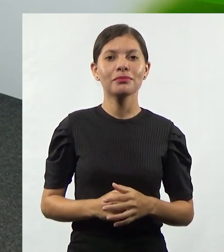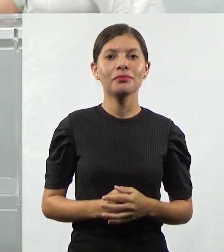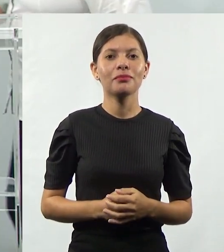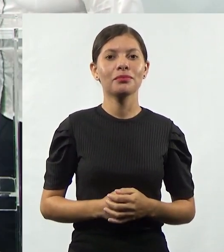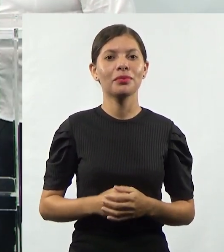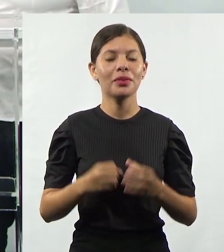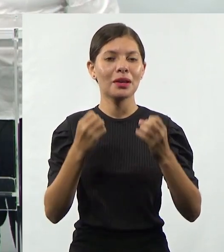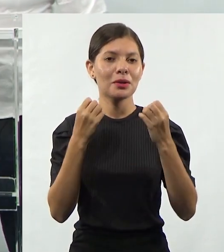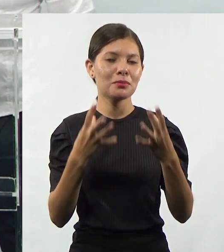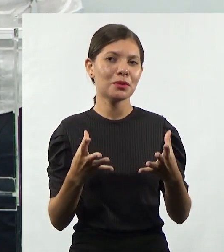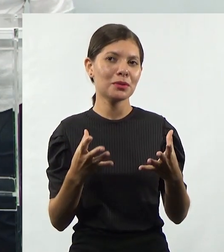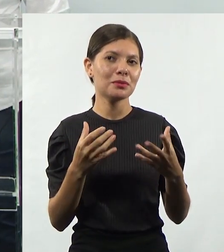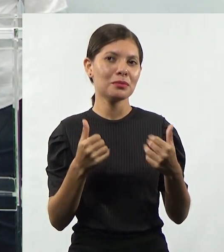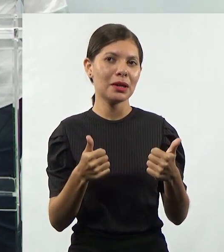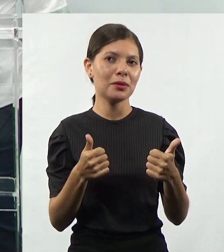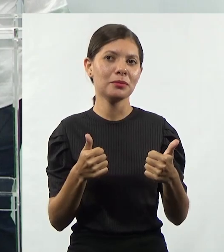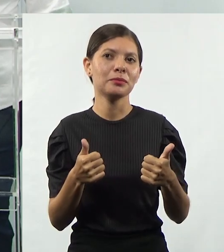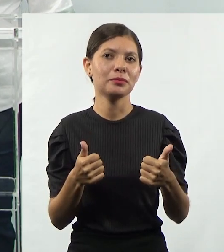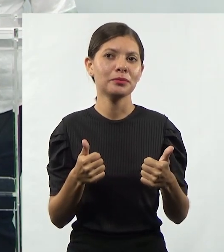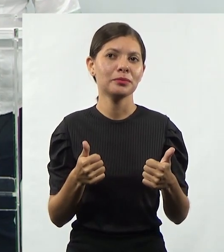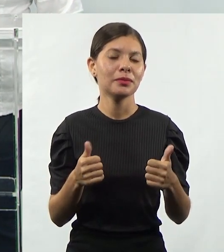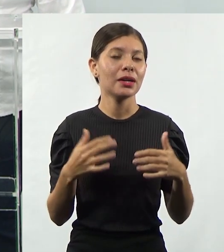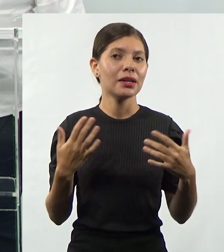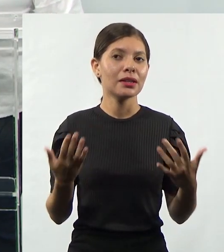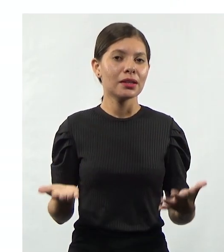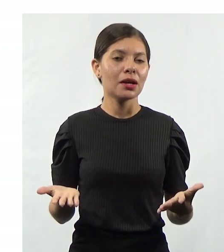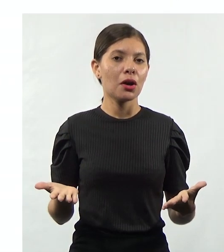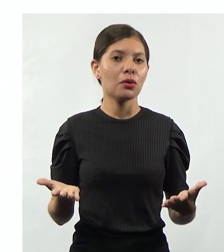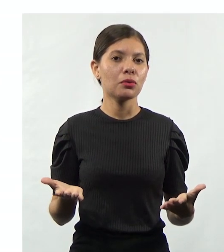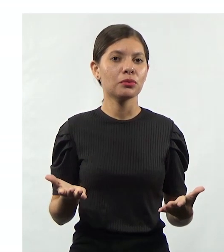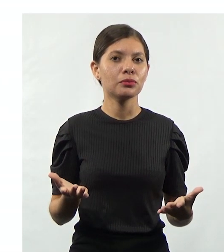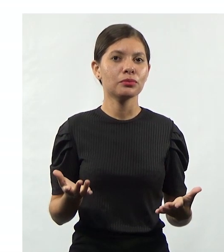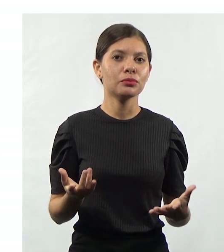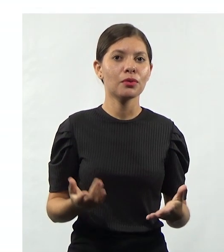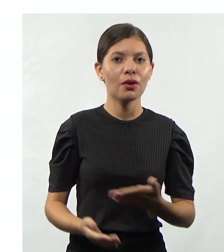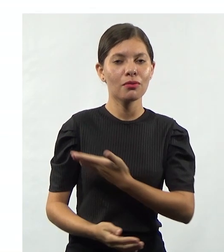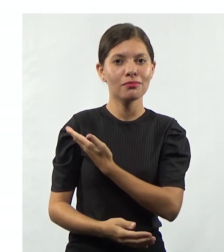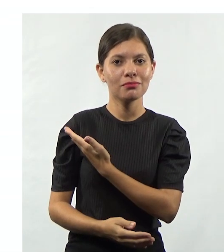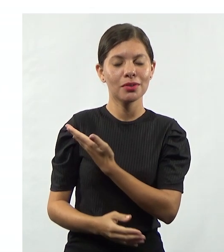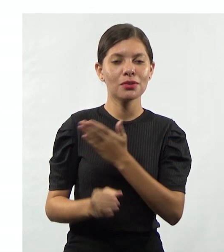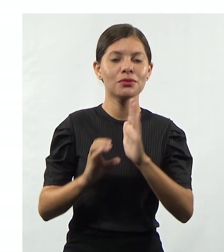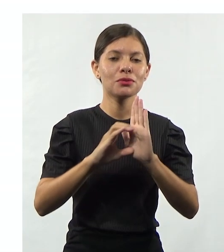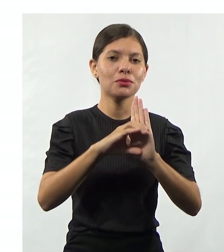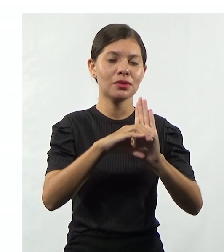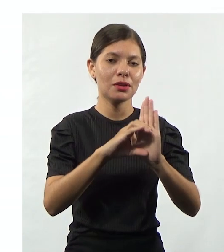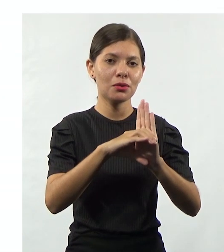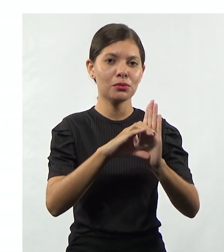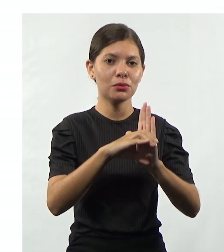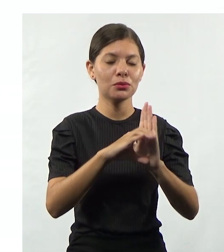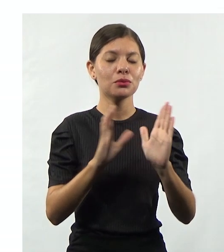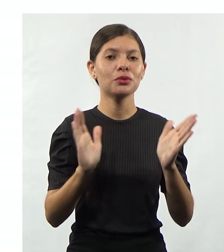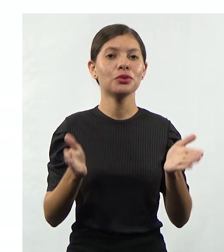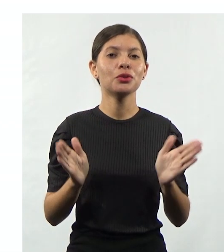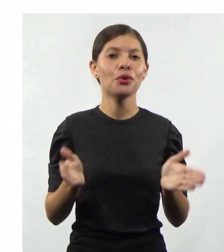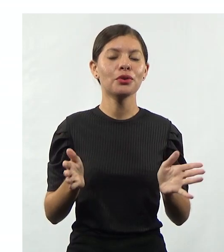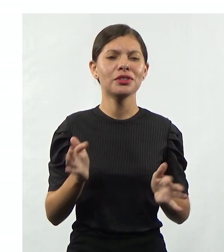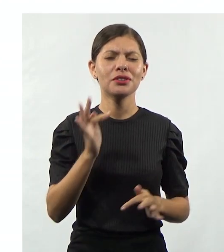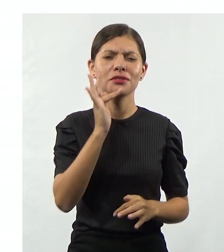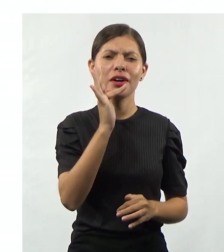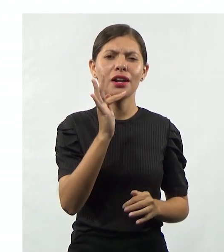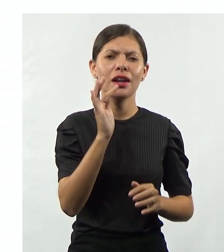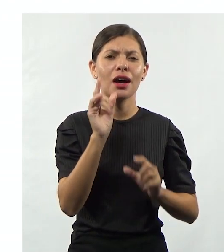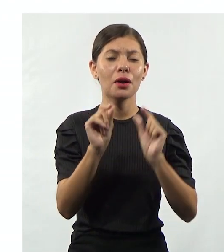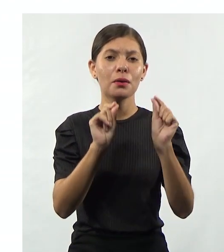Muito bem. Então vamos ver o nosso conteúdo da aula de hoje. Hoje nós vamos falar